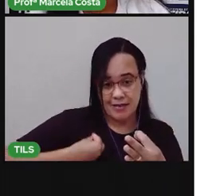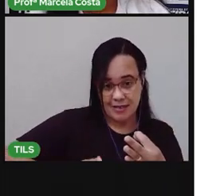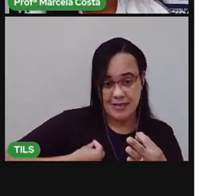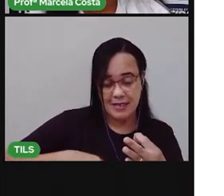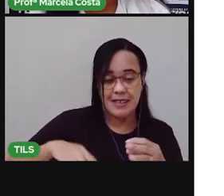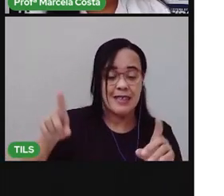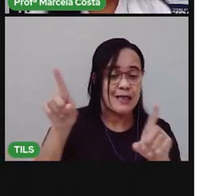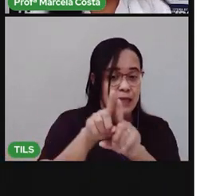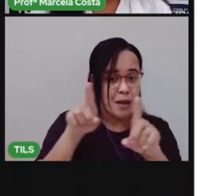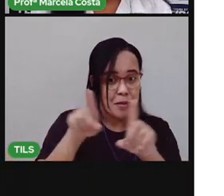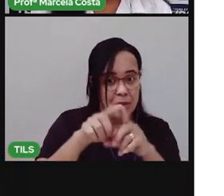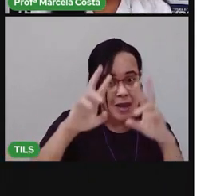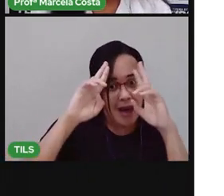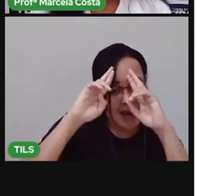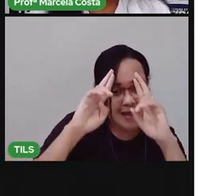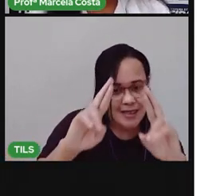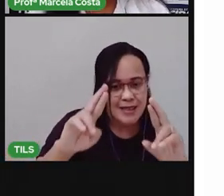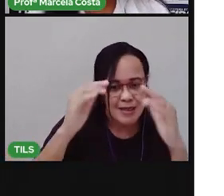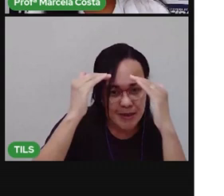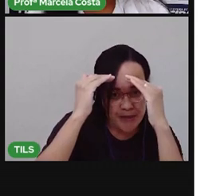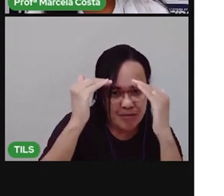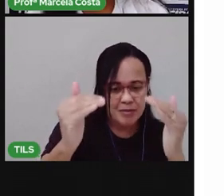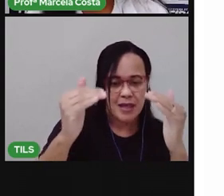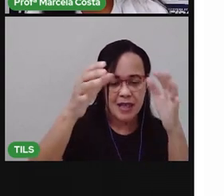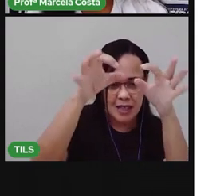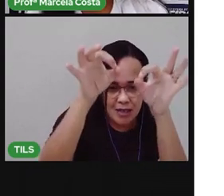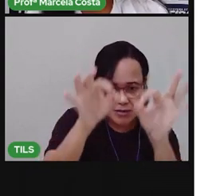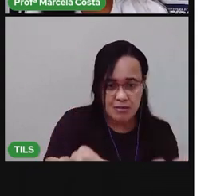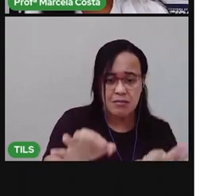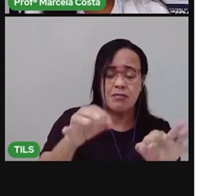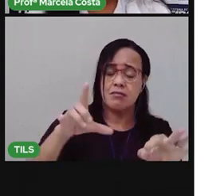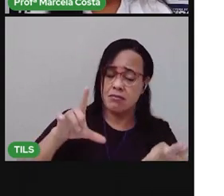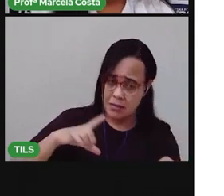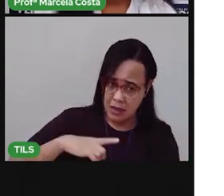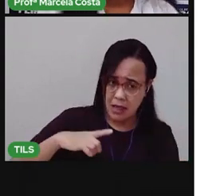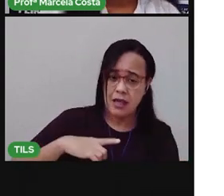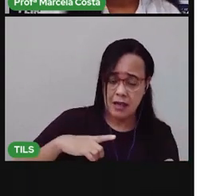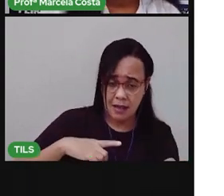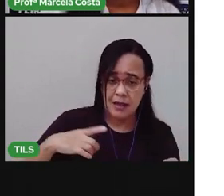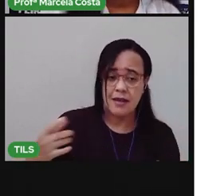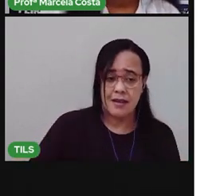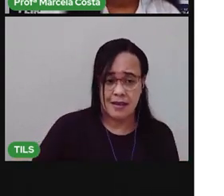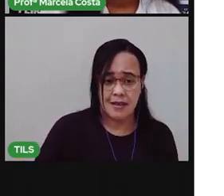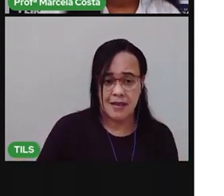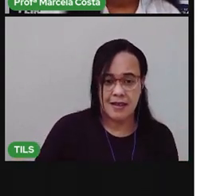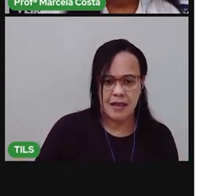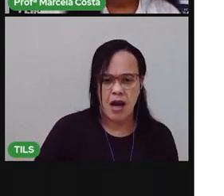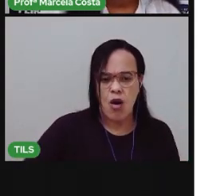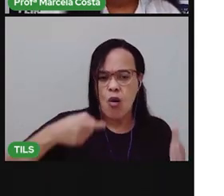respeitada, direito à dignidade, isso. E deveres?